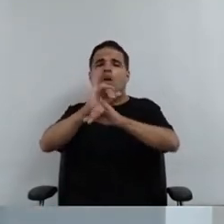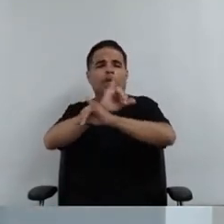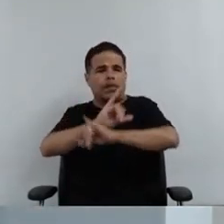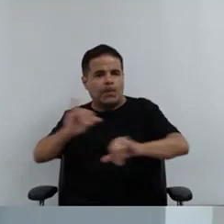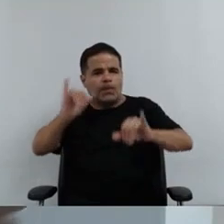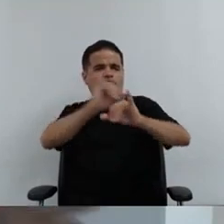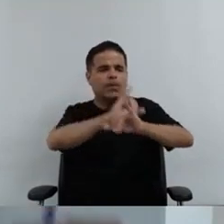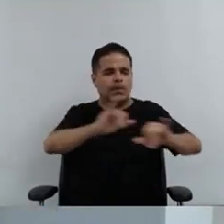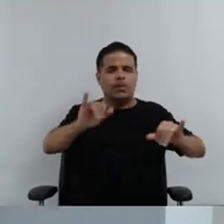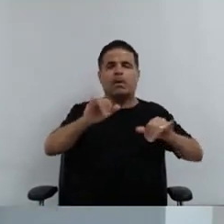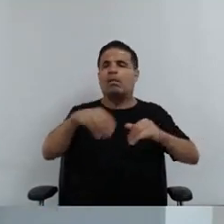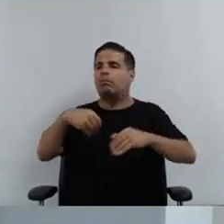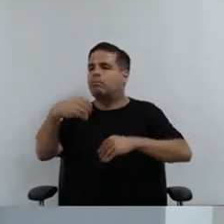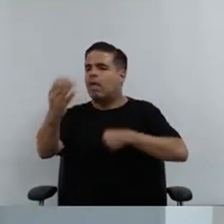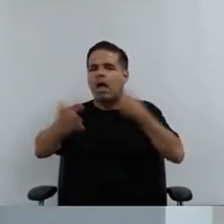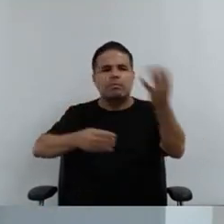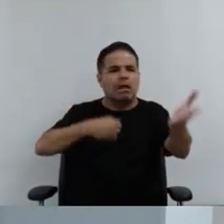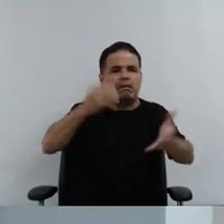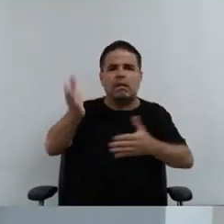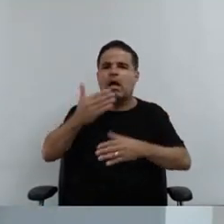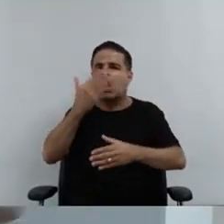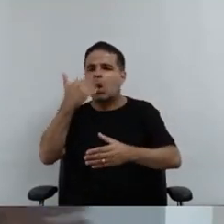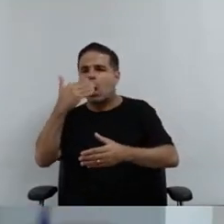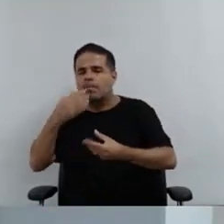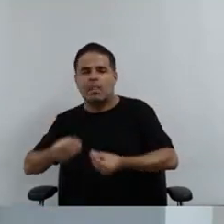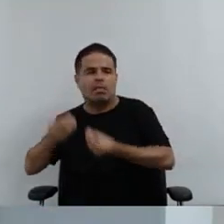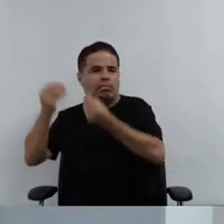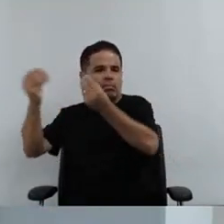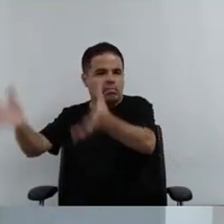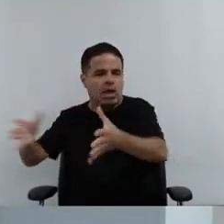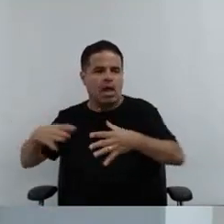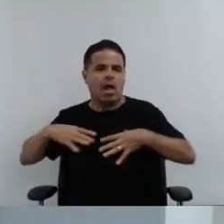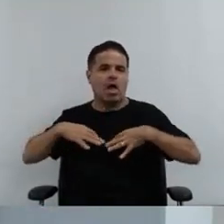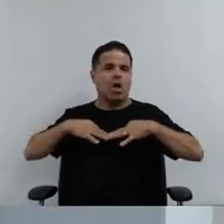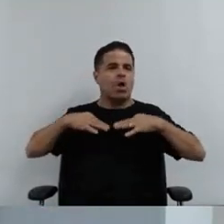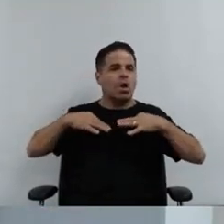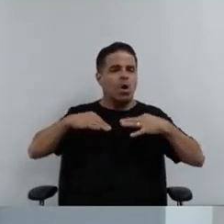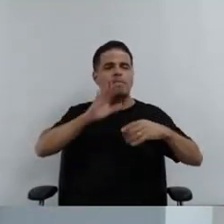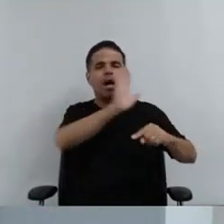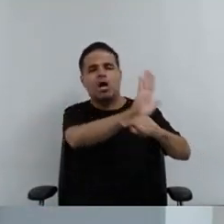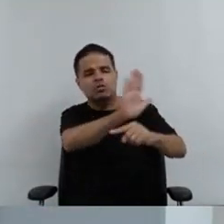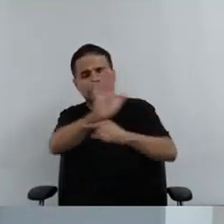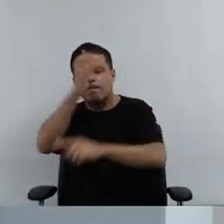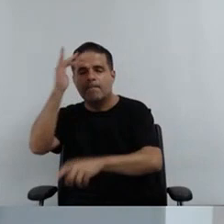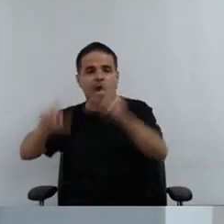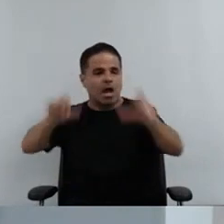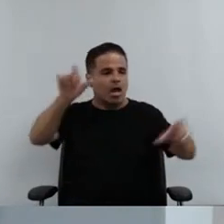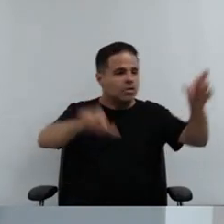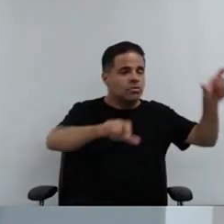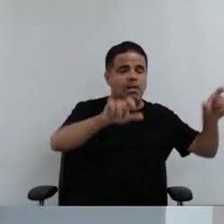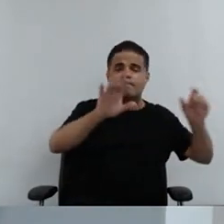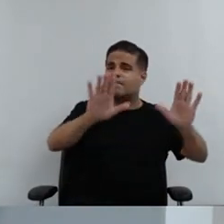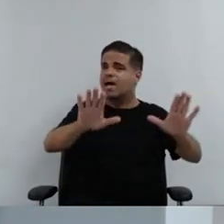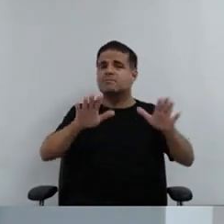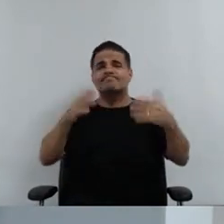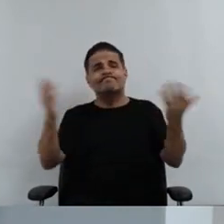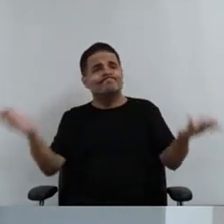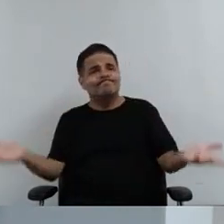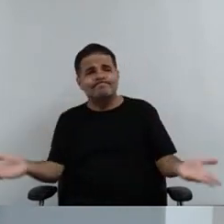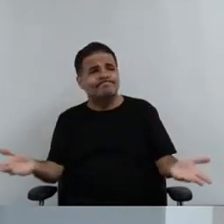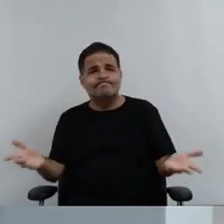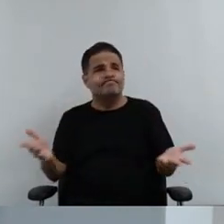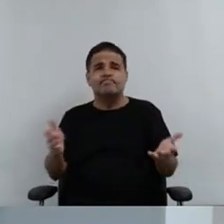divulgação, que está dando um alimento, que está dando uma roupa para aquelas pessoas, mas, na verdade, aquilo é